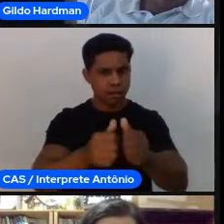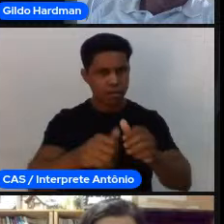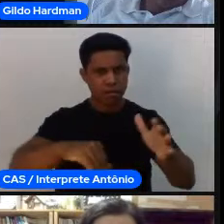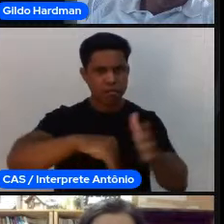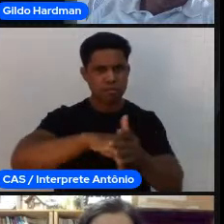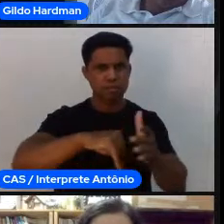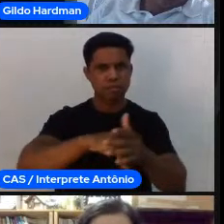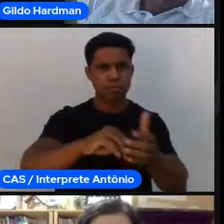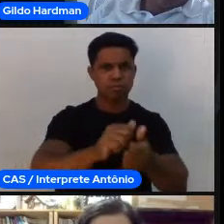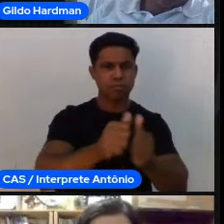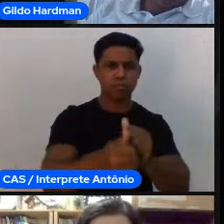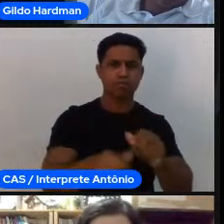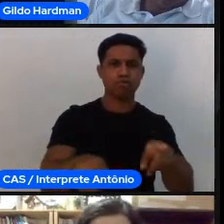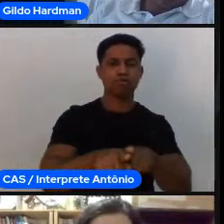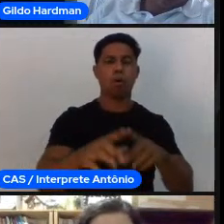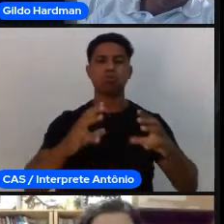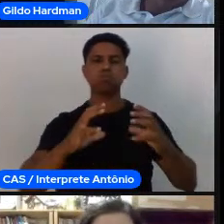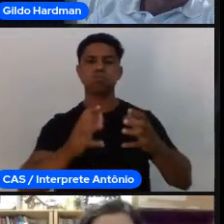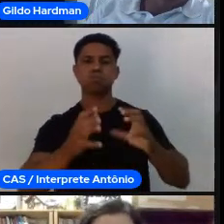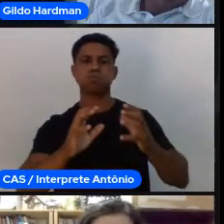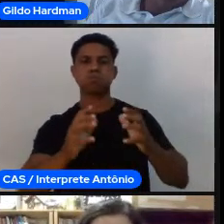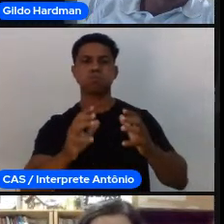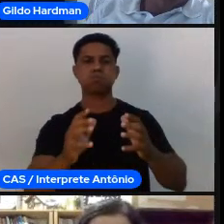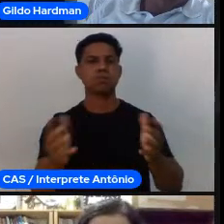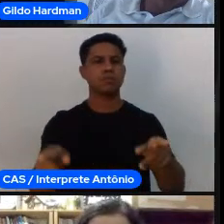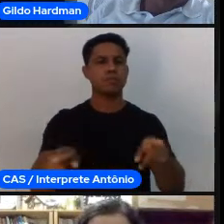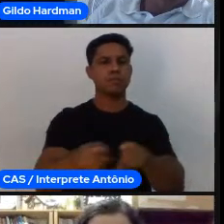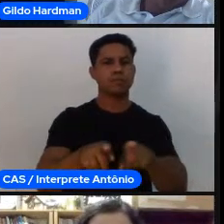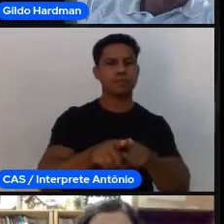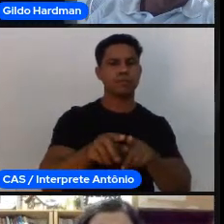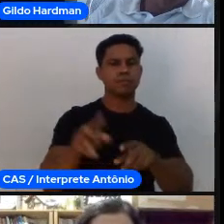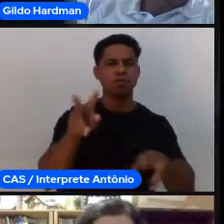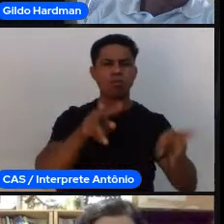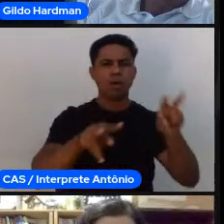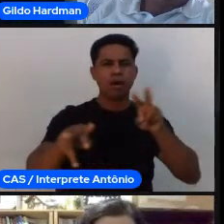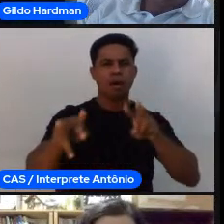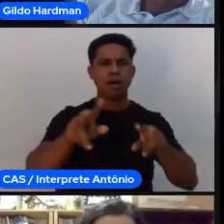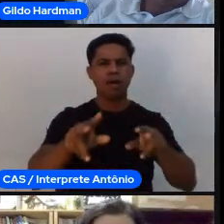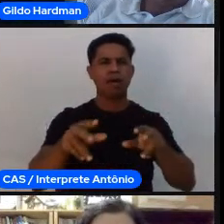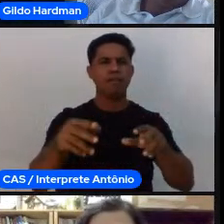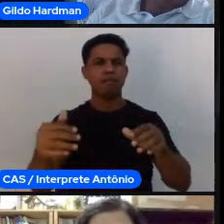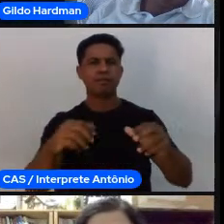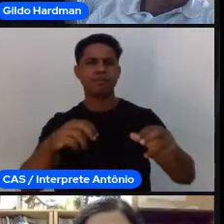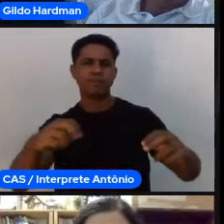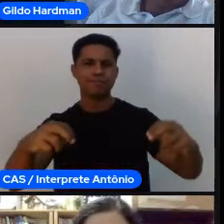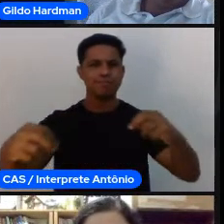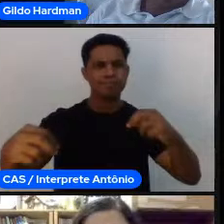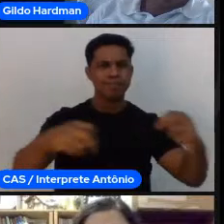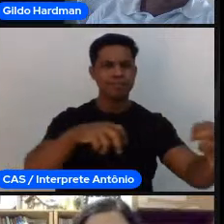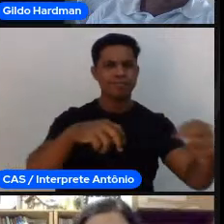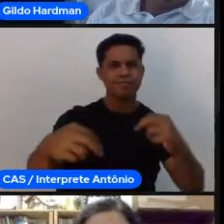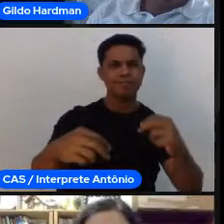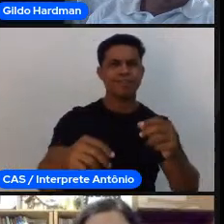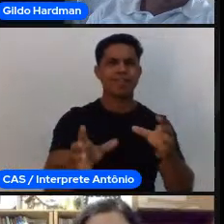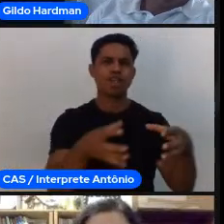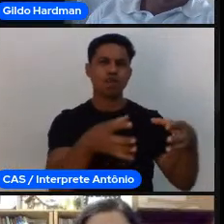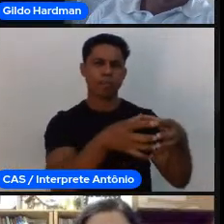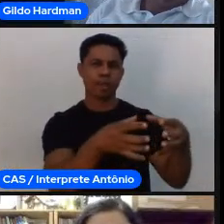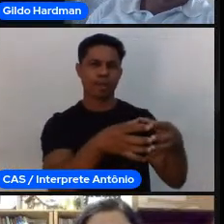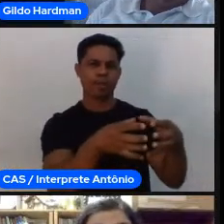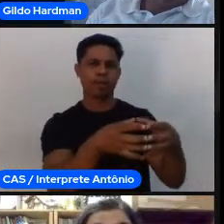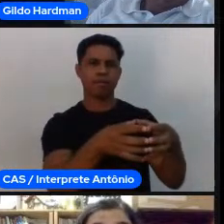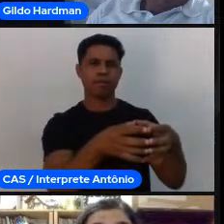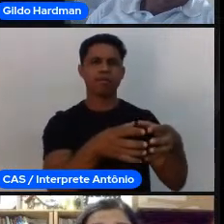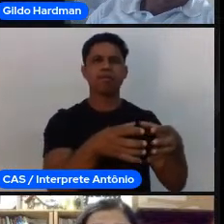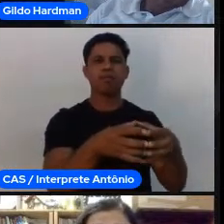e a defender, têm equipes em oposição, têm campo de ataque, de defesa, têm regras. Será que se eu pensar em jogos que tenham